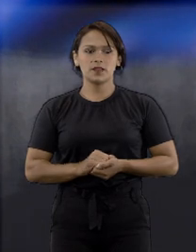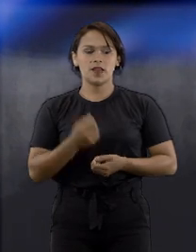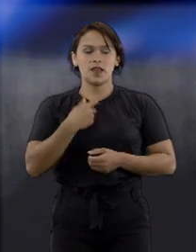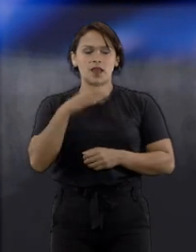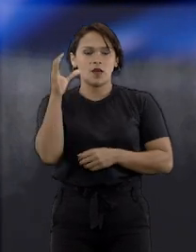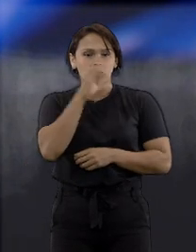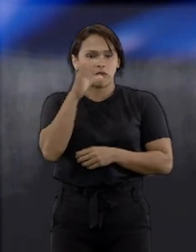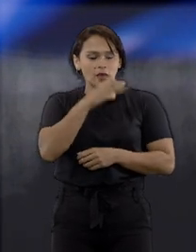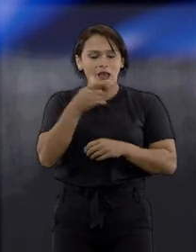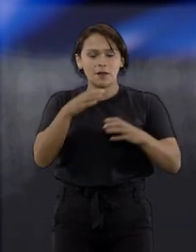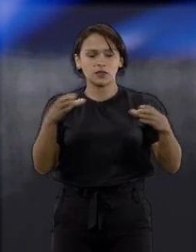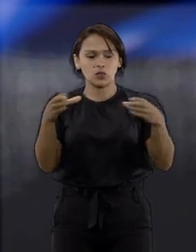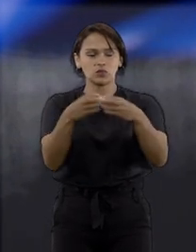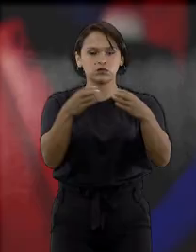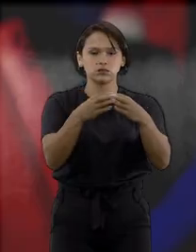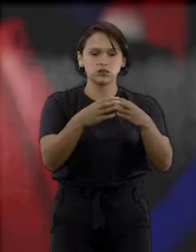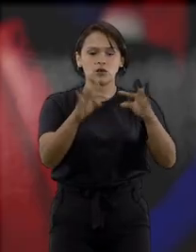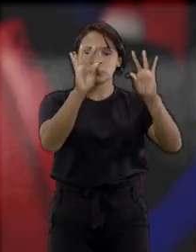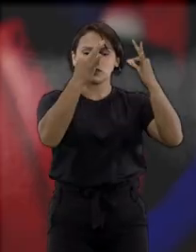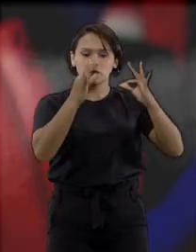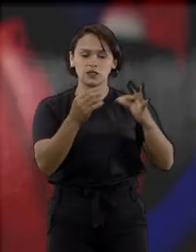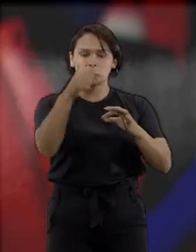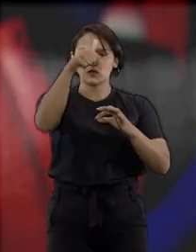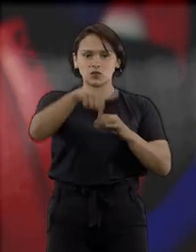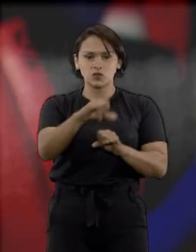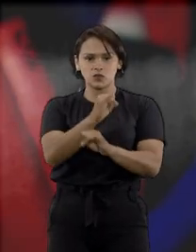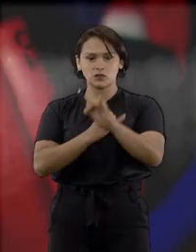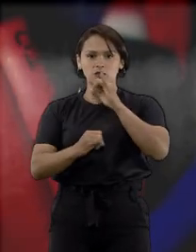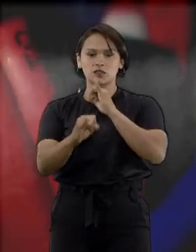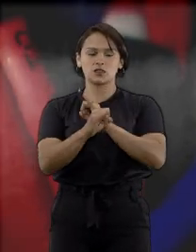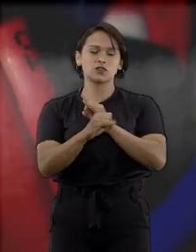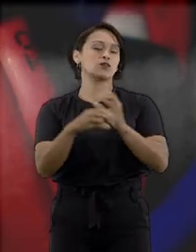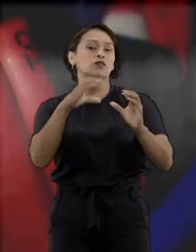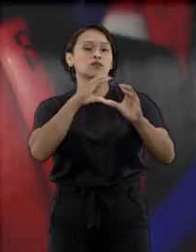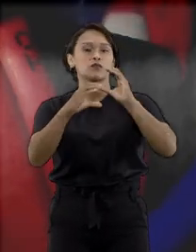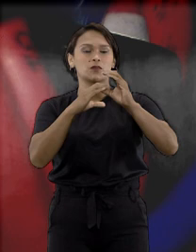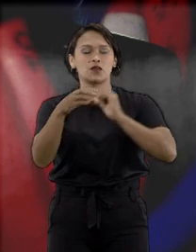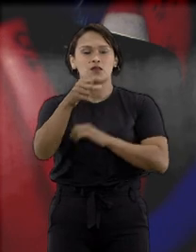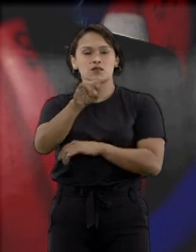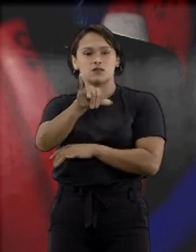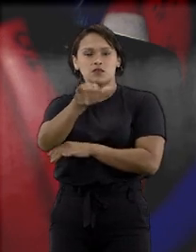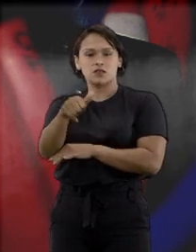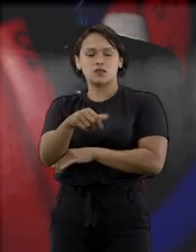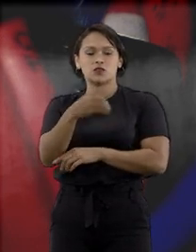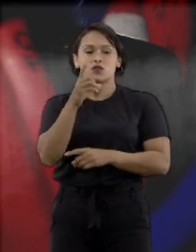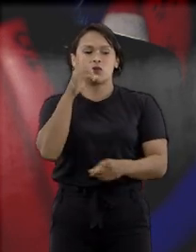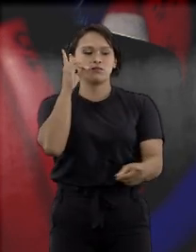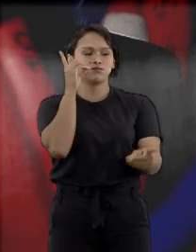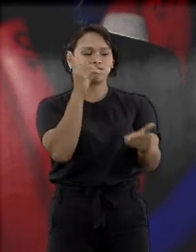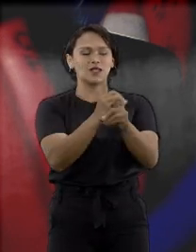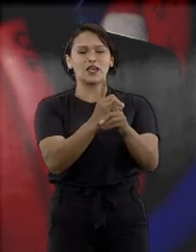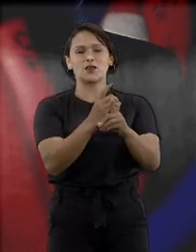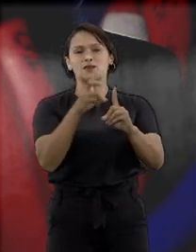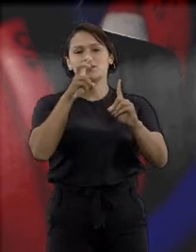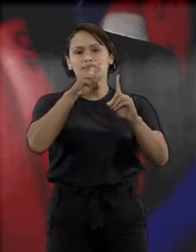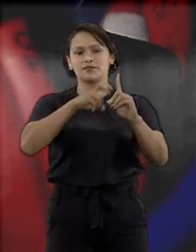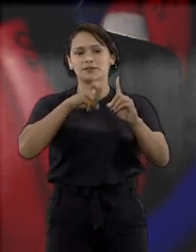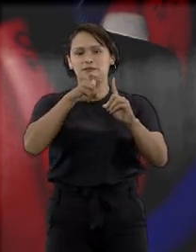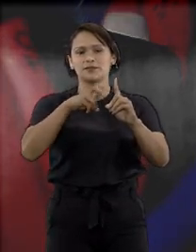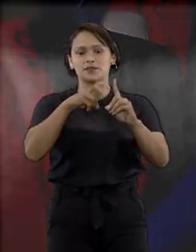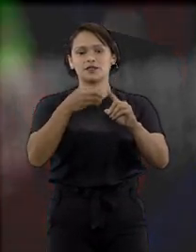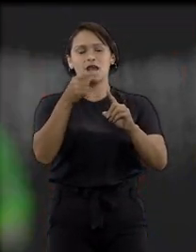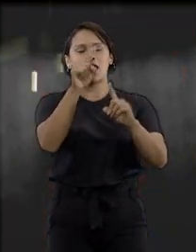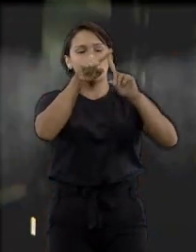De forma rápida, a equipe da Secretaria de Tecnologia da Informação e Comunicação do STJ identificou o ataque.